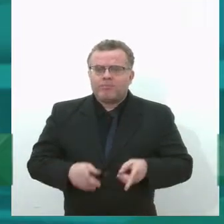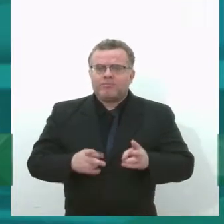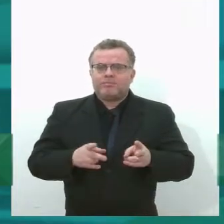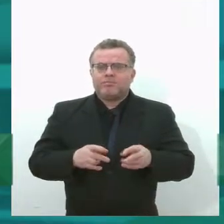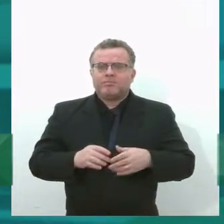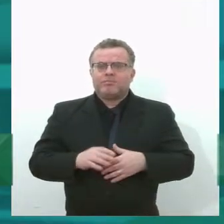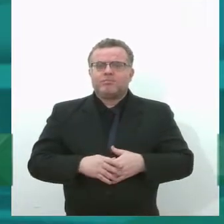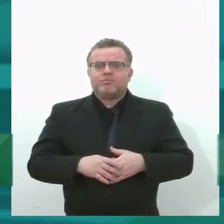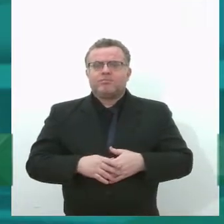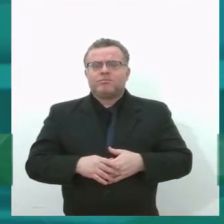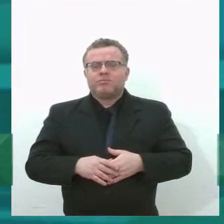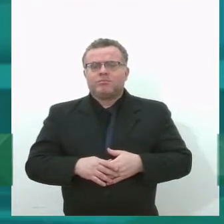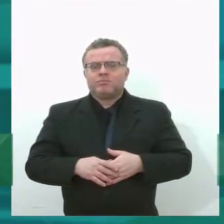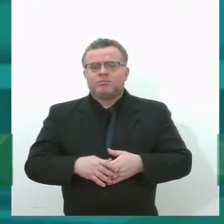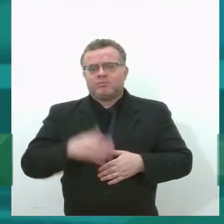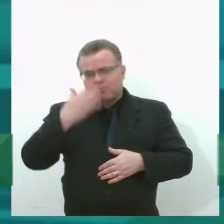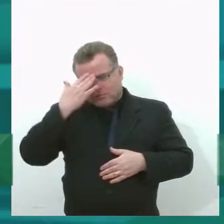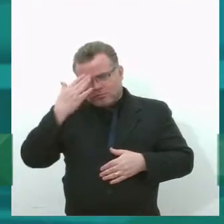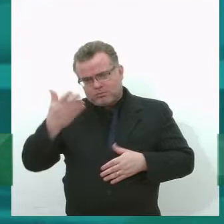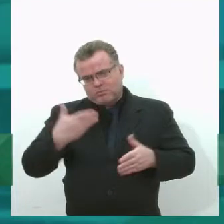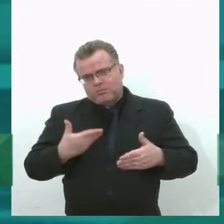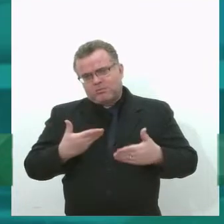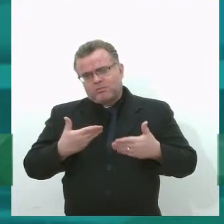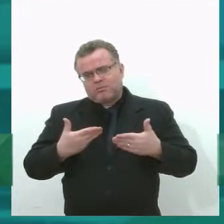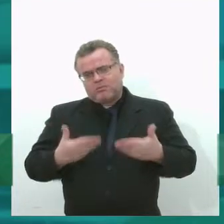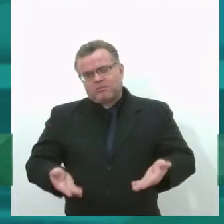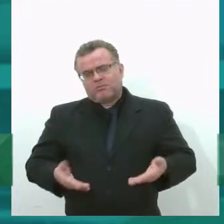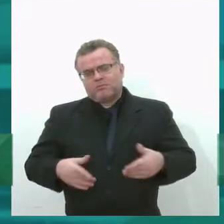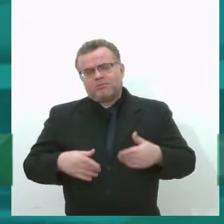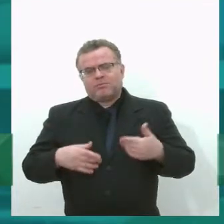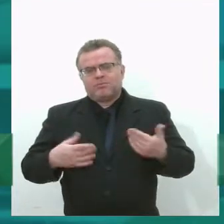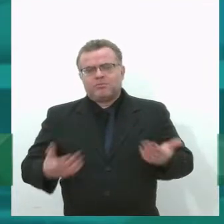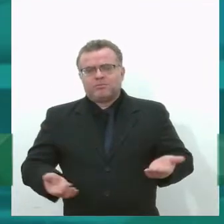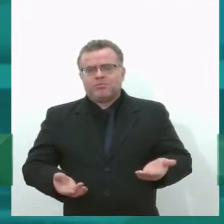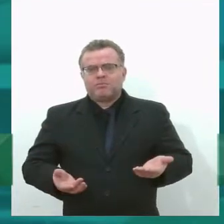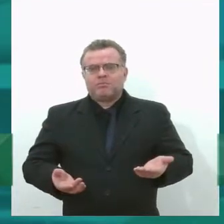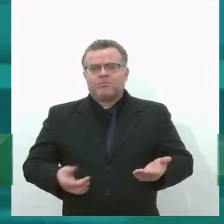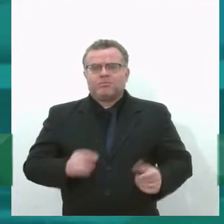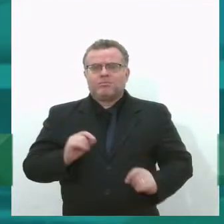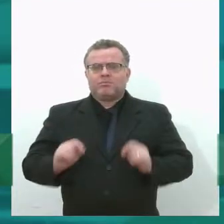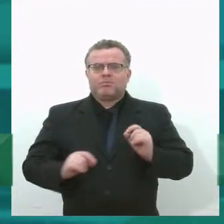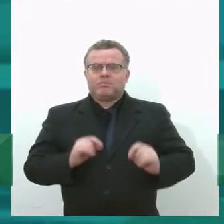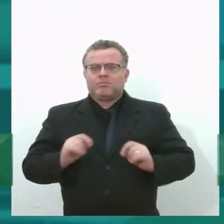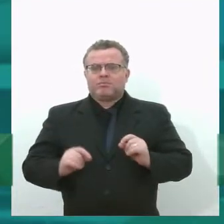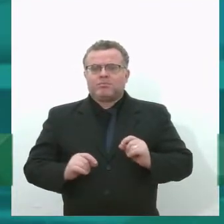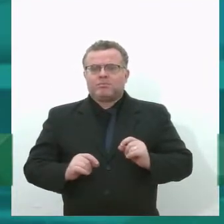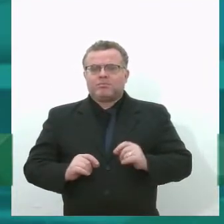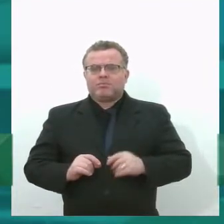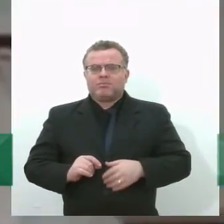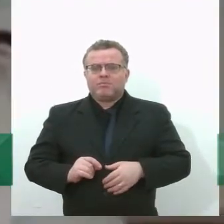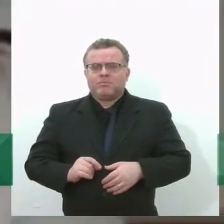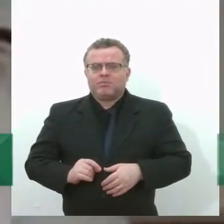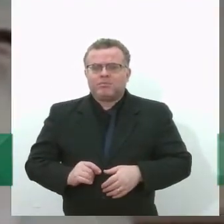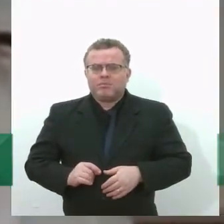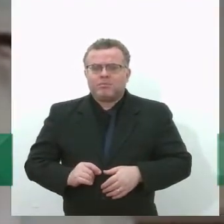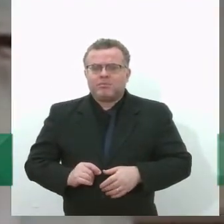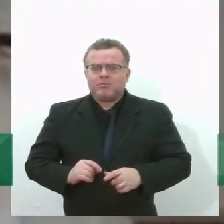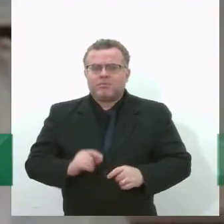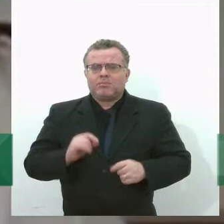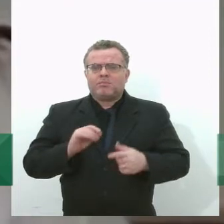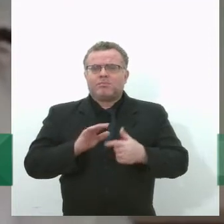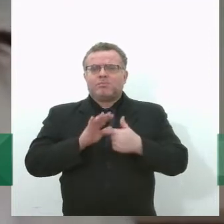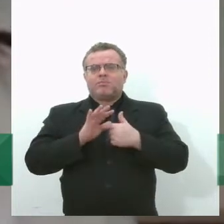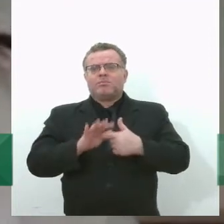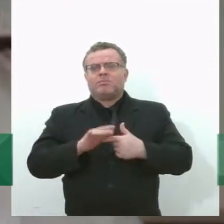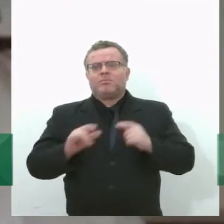Eu queria agradecer aqui a presença no Congresso em Foco, tá? E a primeira... o primeiro ponto aqui que a gente precisa tratar é